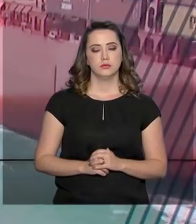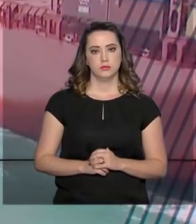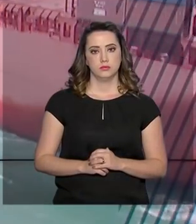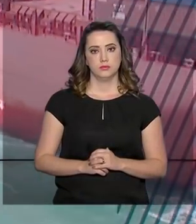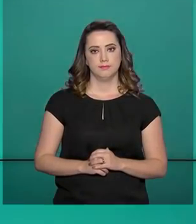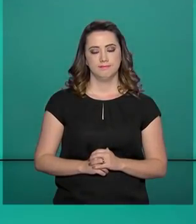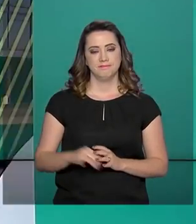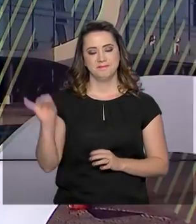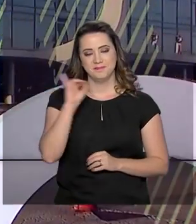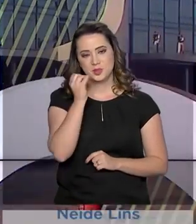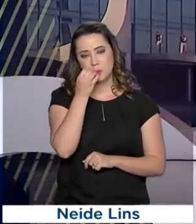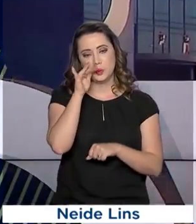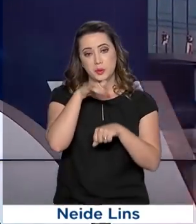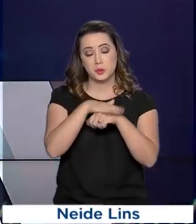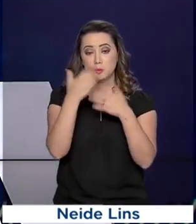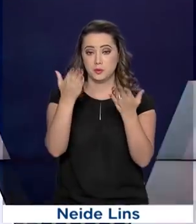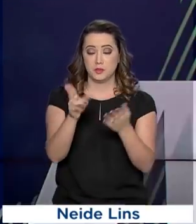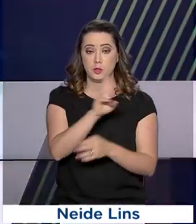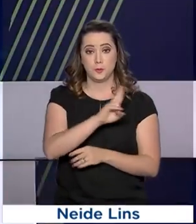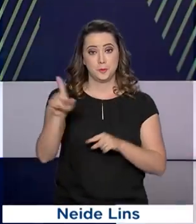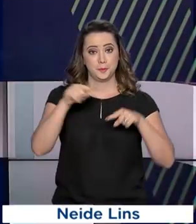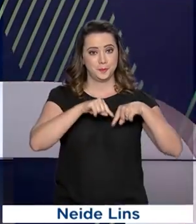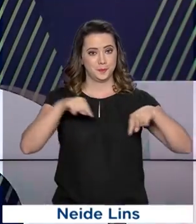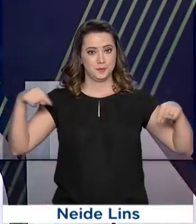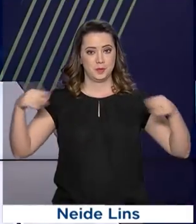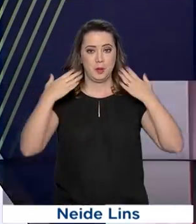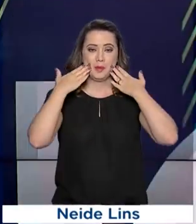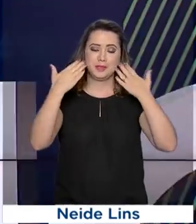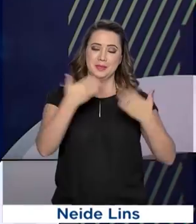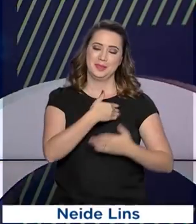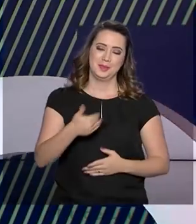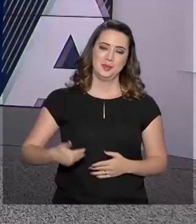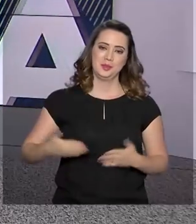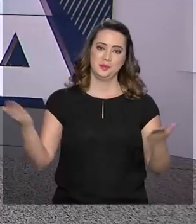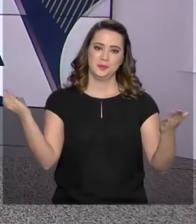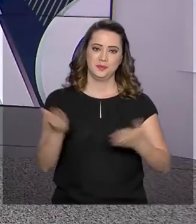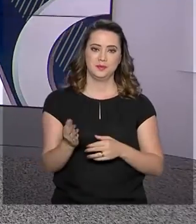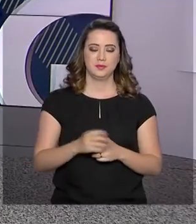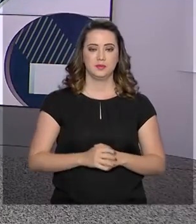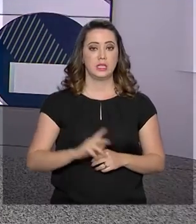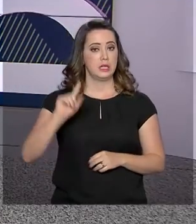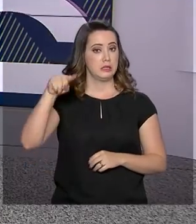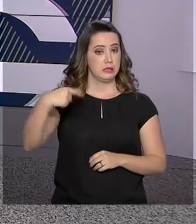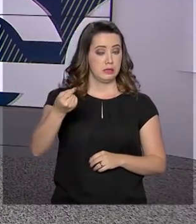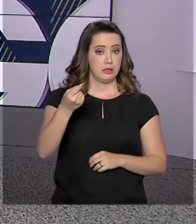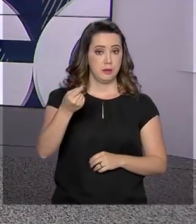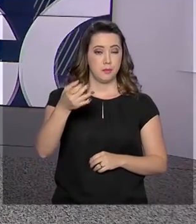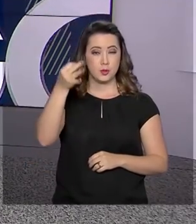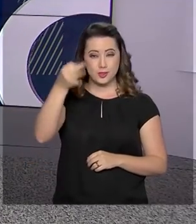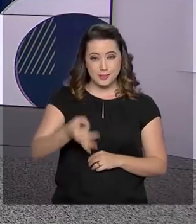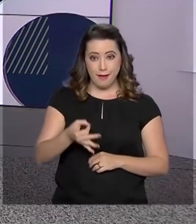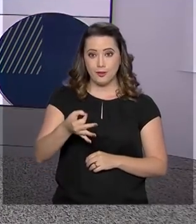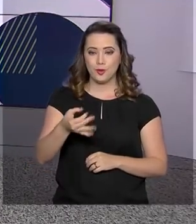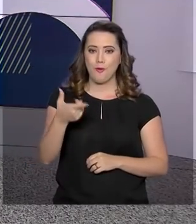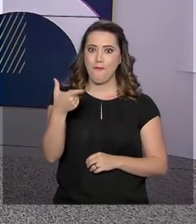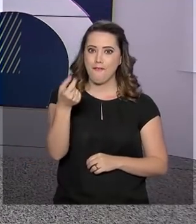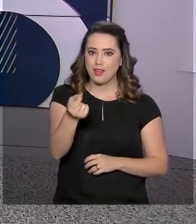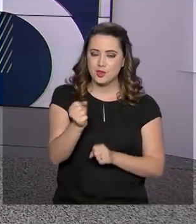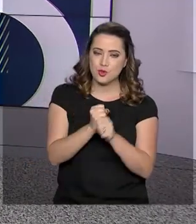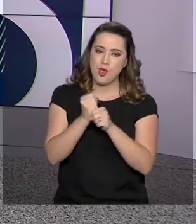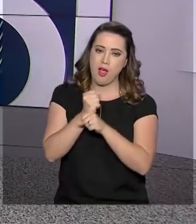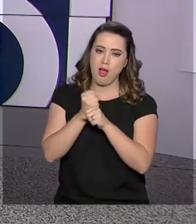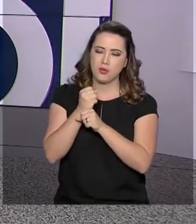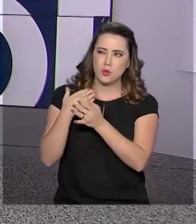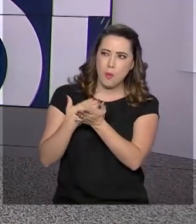Olá, boa noite para você. Eu sou Roberto Camargo e está no ar o Governo Agora. Depois de exatos 20 anos do início das